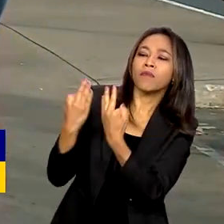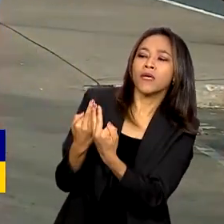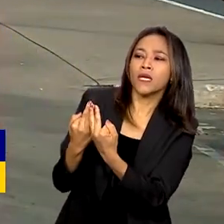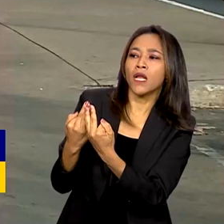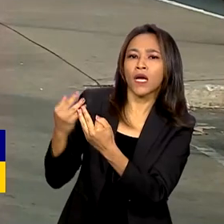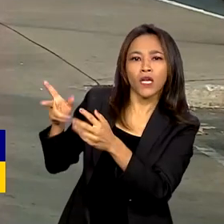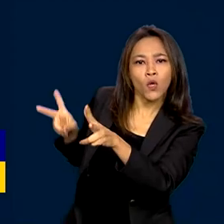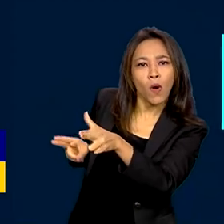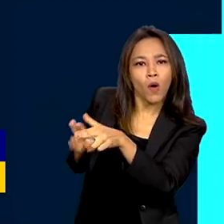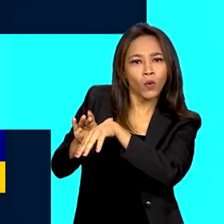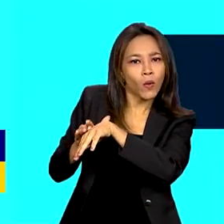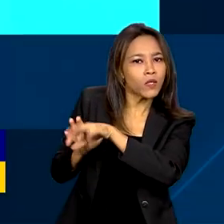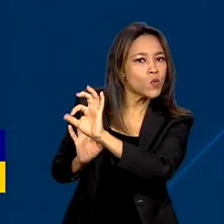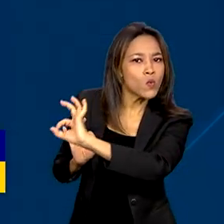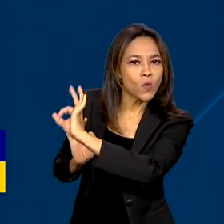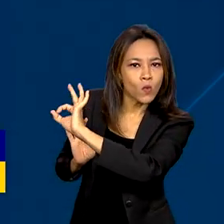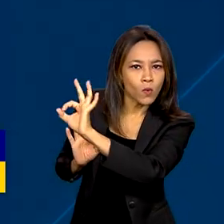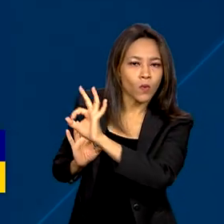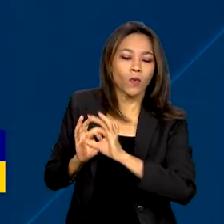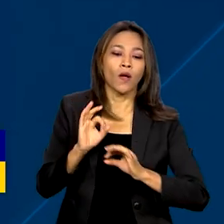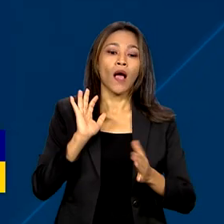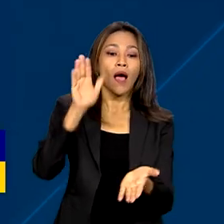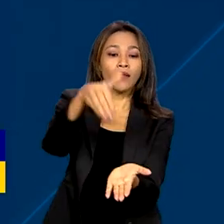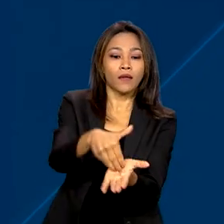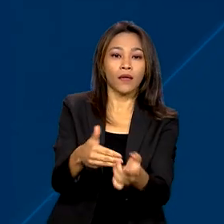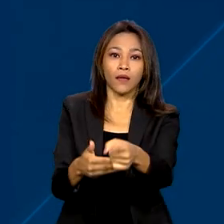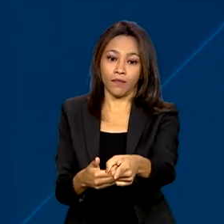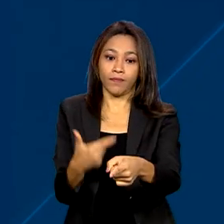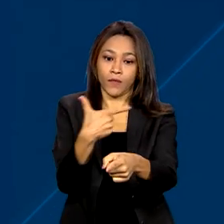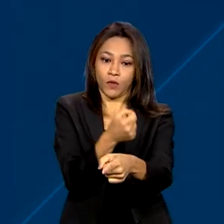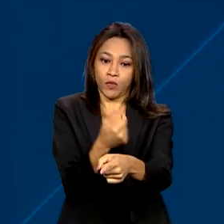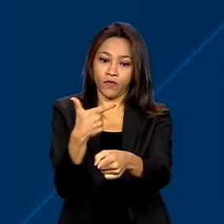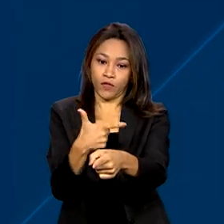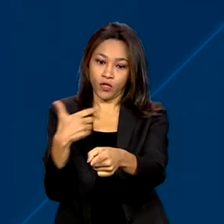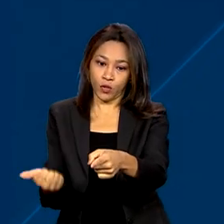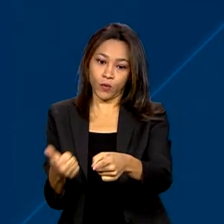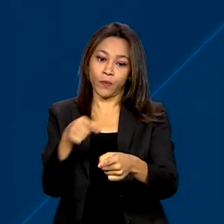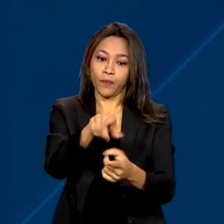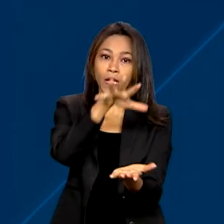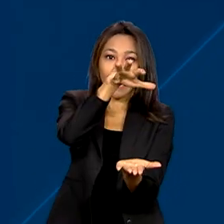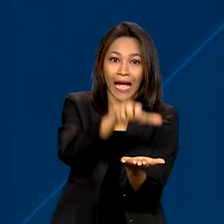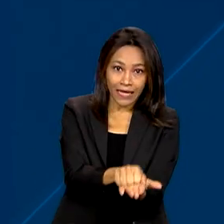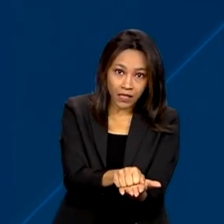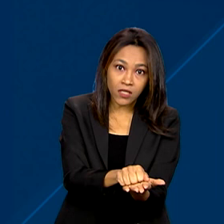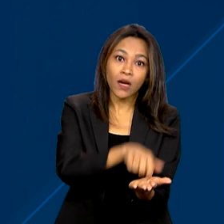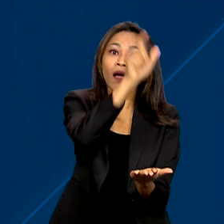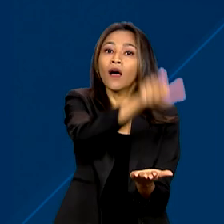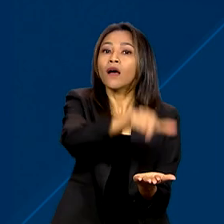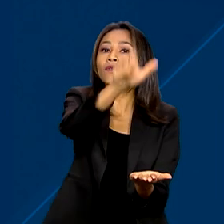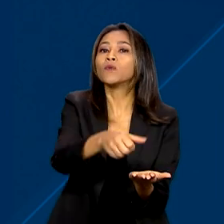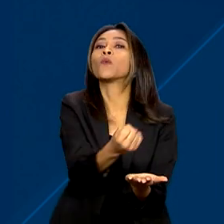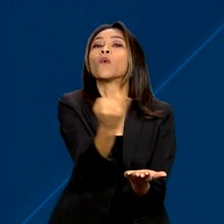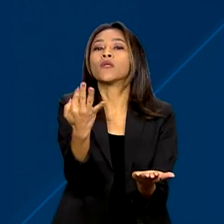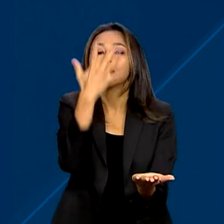com a doença. Até 2021, o Ministério da Saúde tinha cadastrado 13